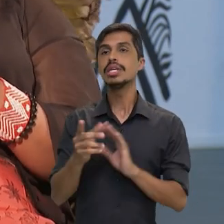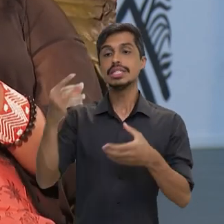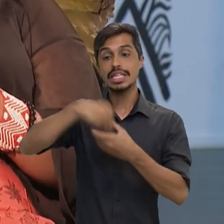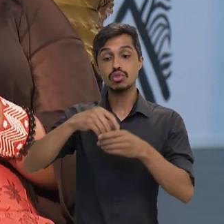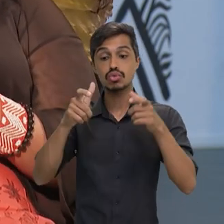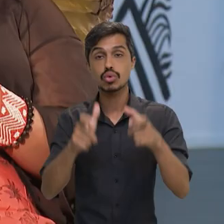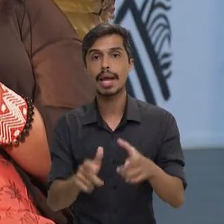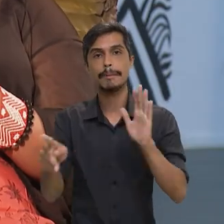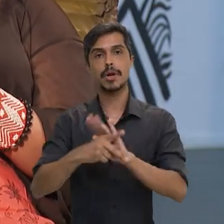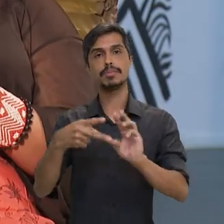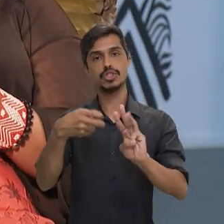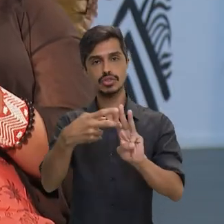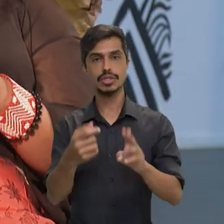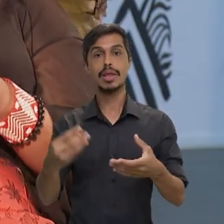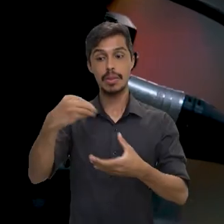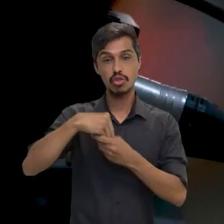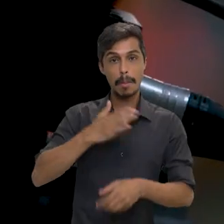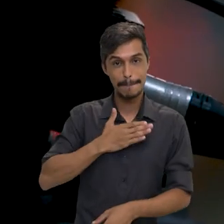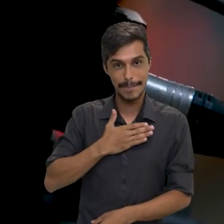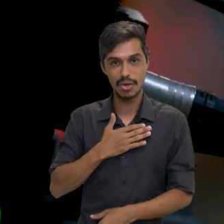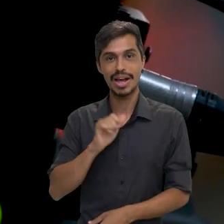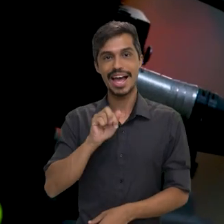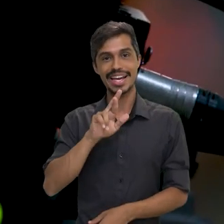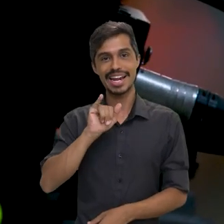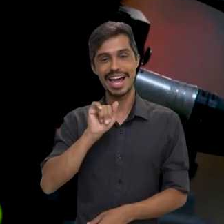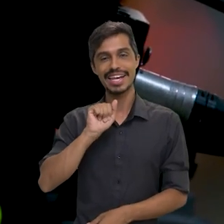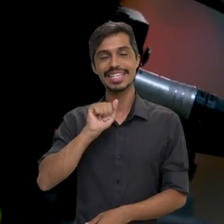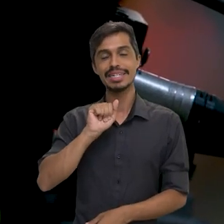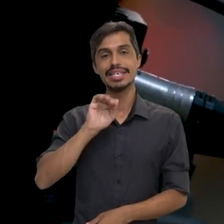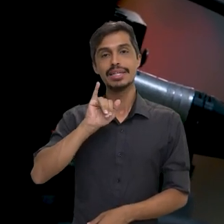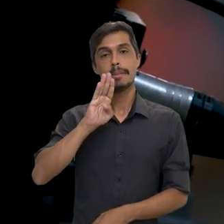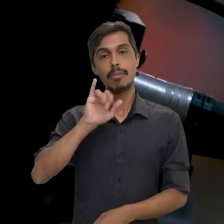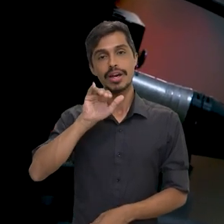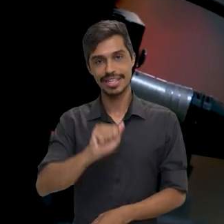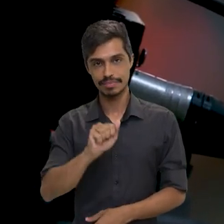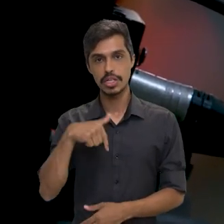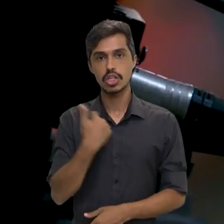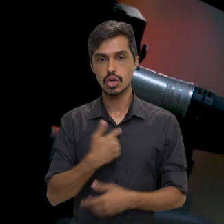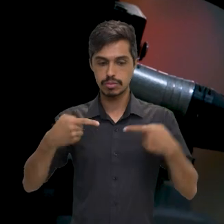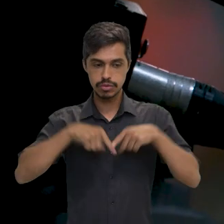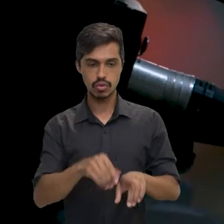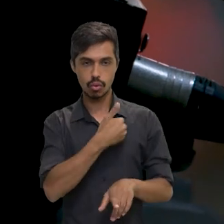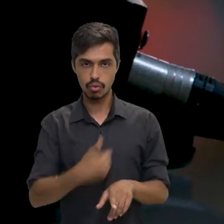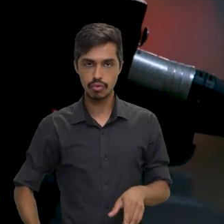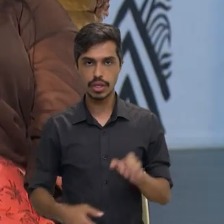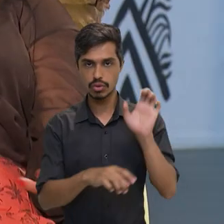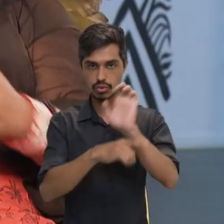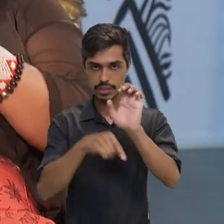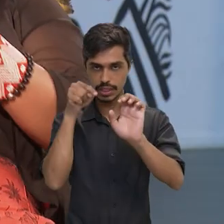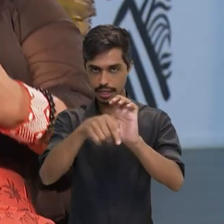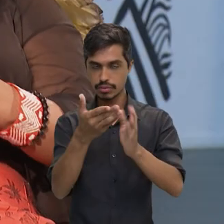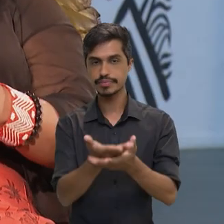dentro de um território indígena, que foi dentro do meu território, Arariboia, né? E nós estamos nessa parceria com o governo do estado